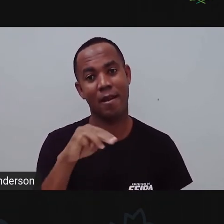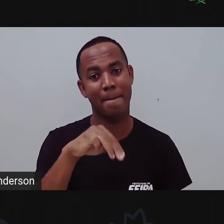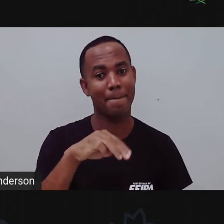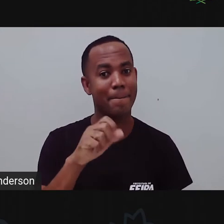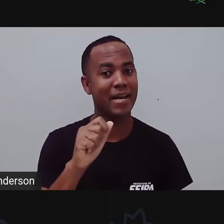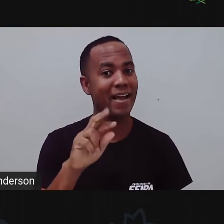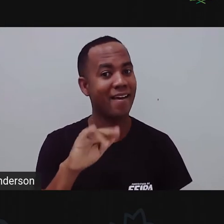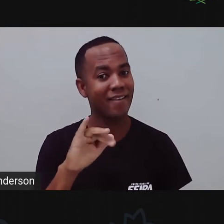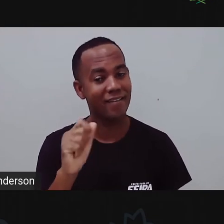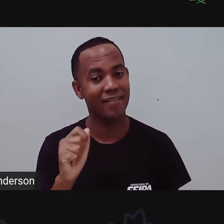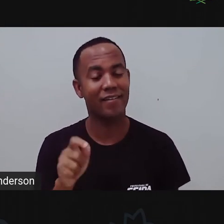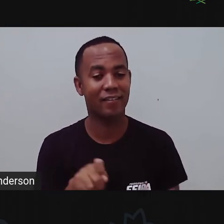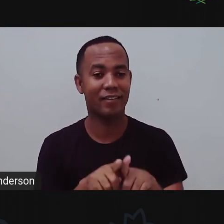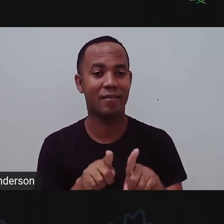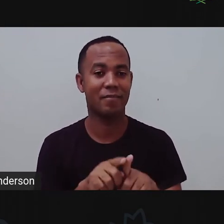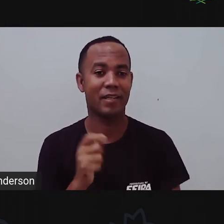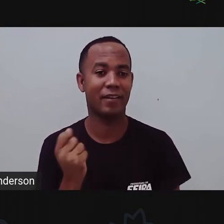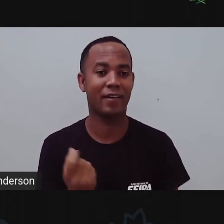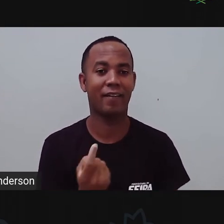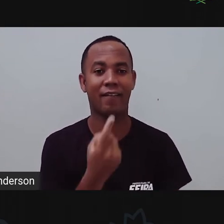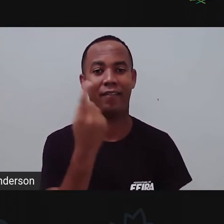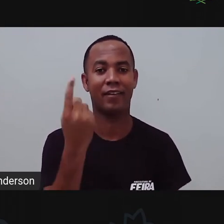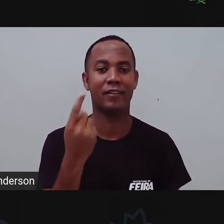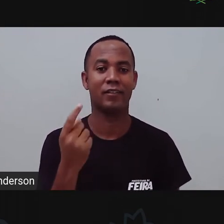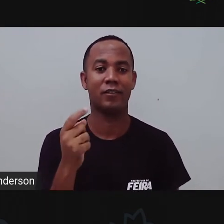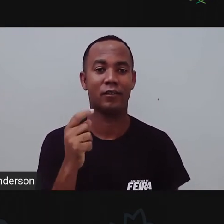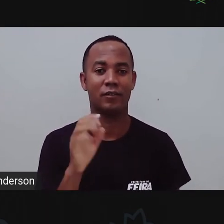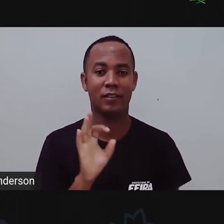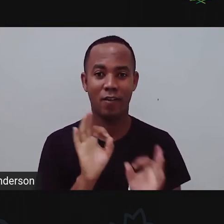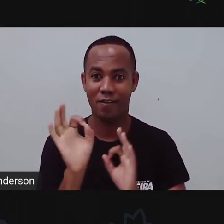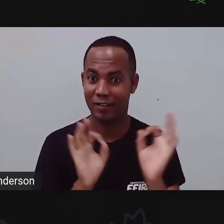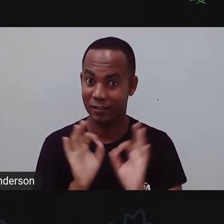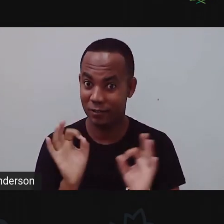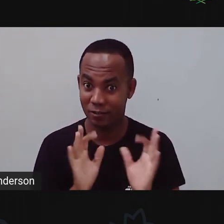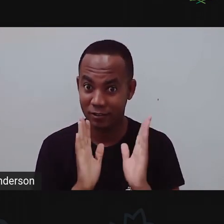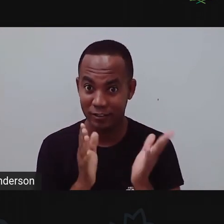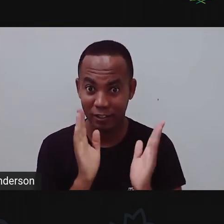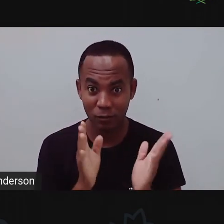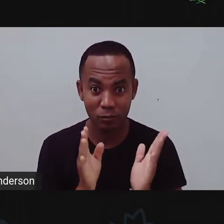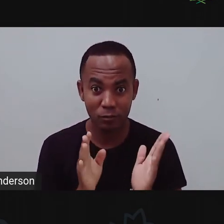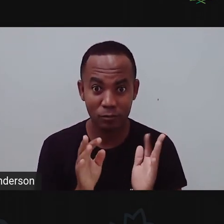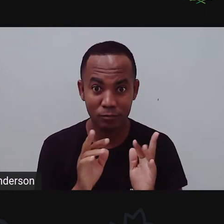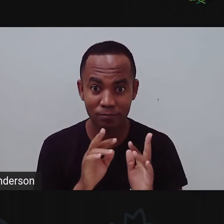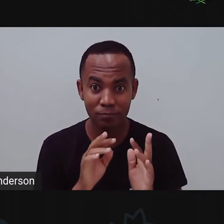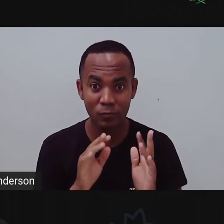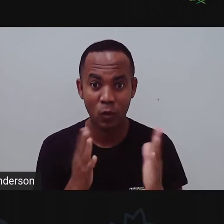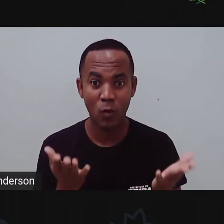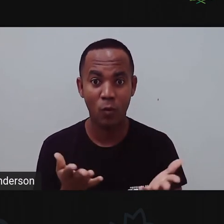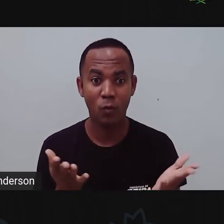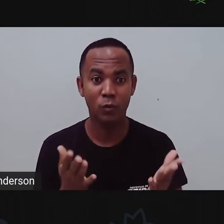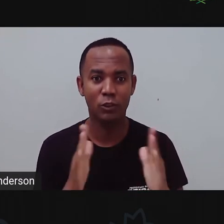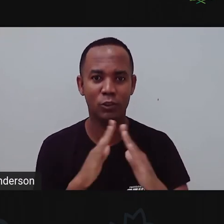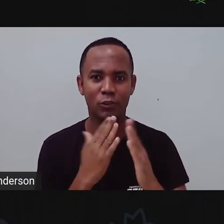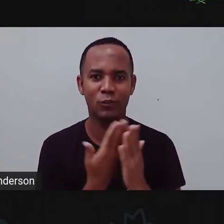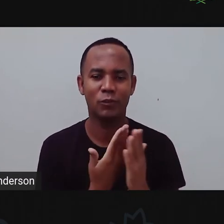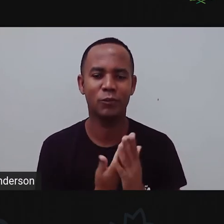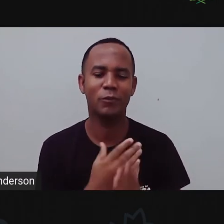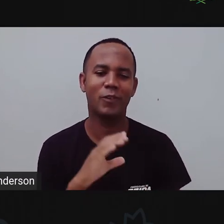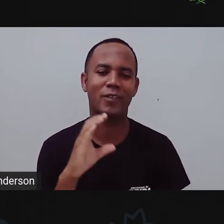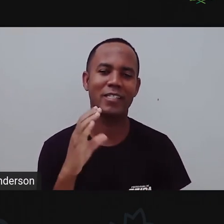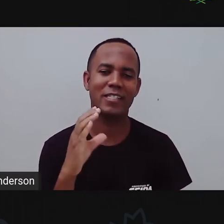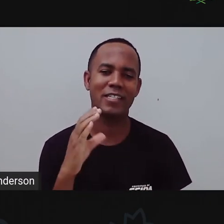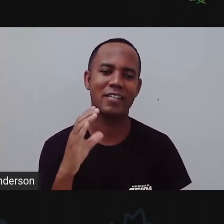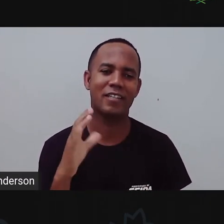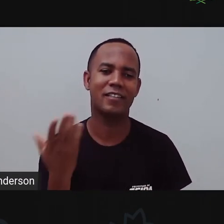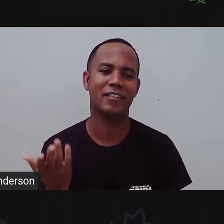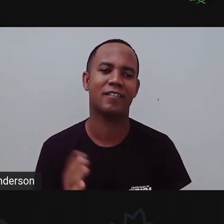animados, já arrumaram o material de vocês. Tudo organizado para essa aula aí, né? De Ciências Humanas, nossa aula de